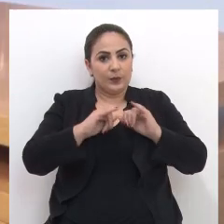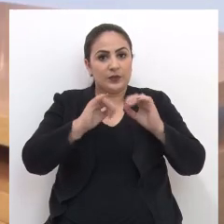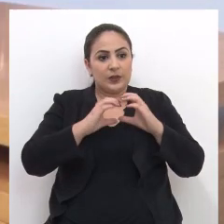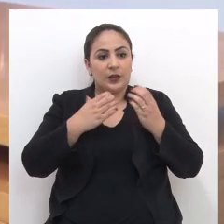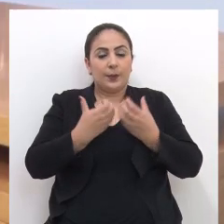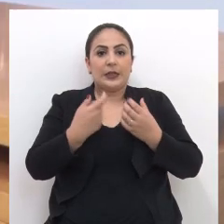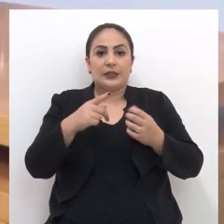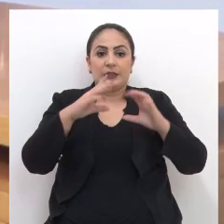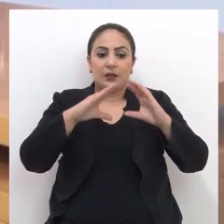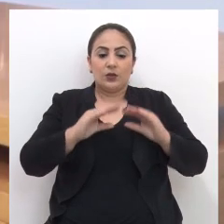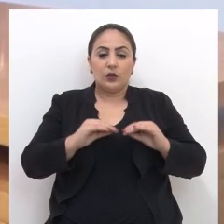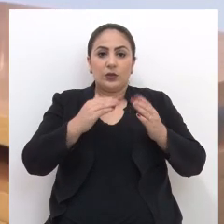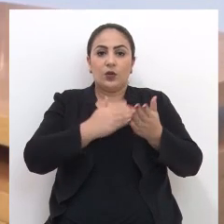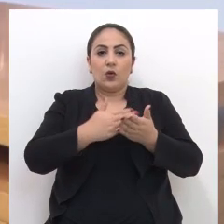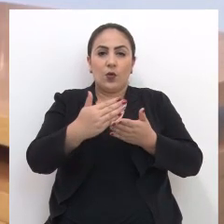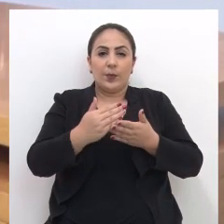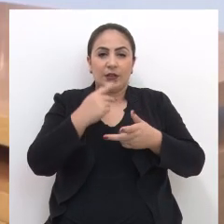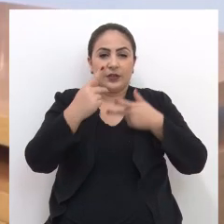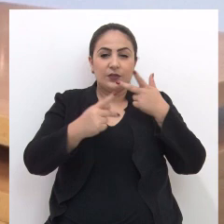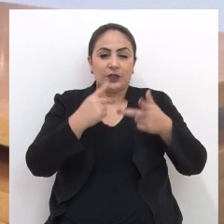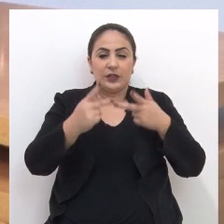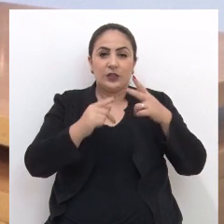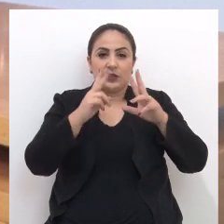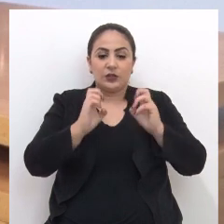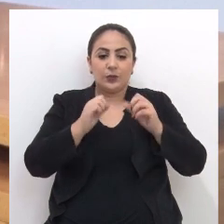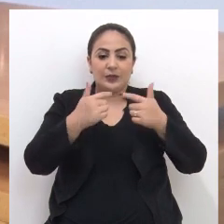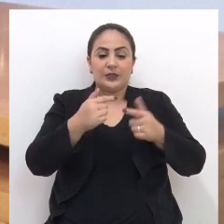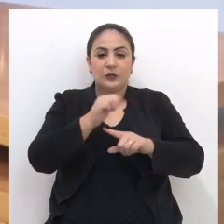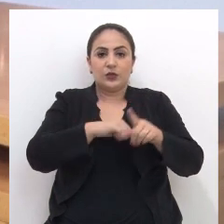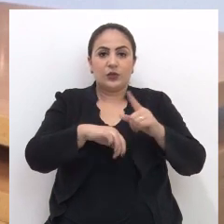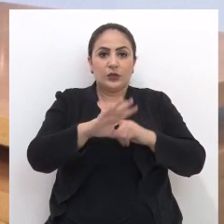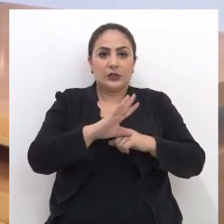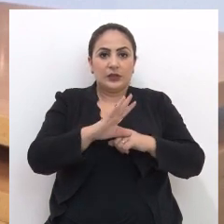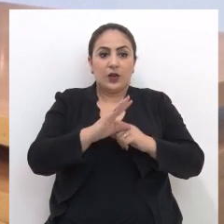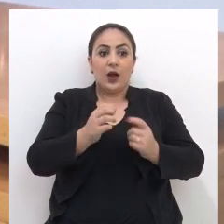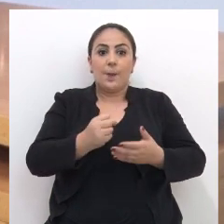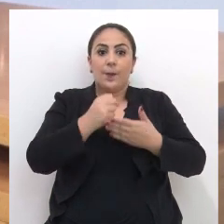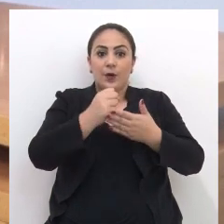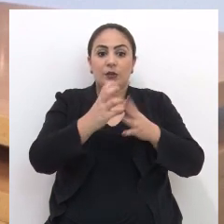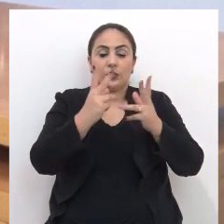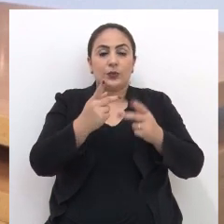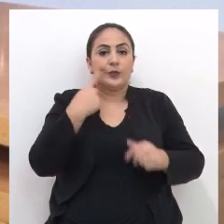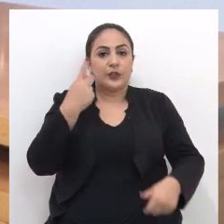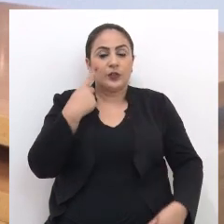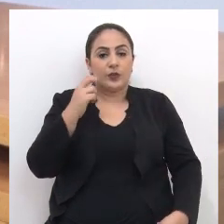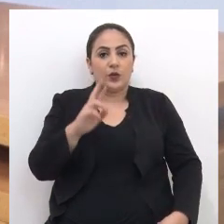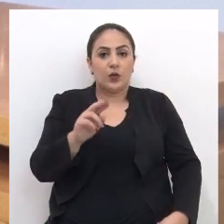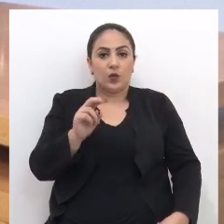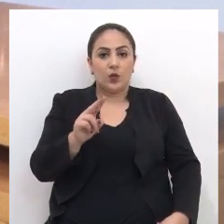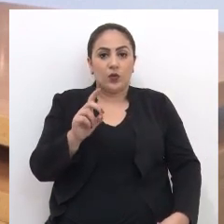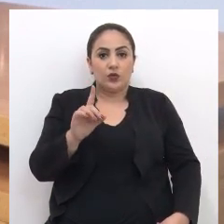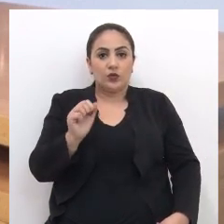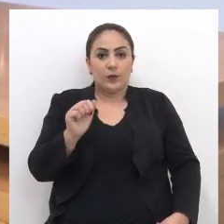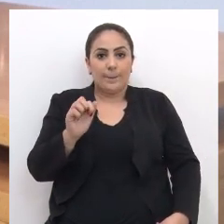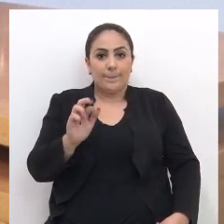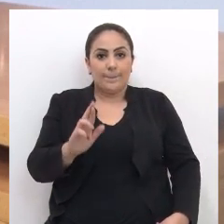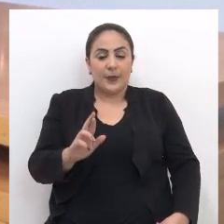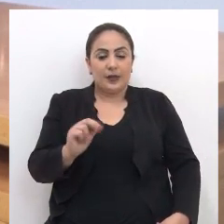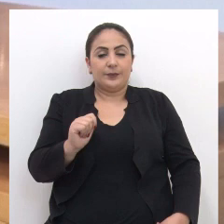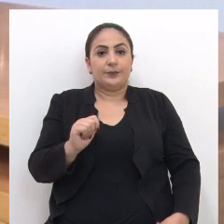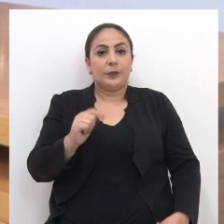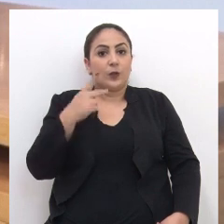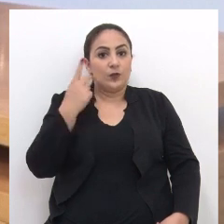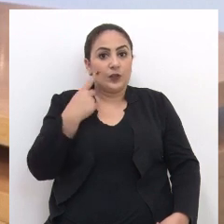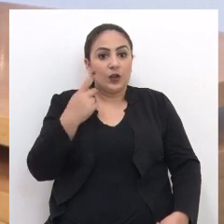O Jornal da Câmara desta noite inicia destacando uma ação social apoiada pelo vereador Rudimar dos Santos.